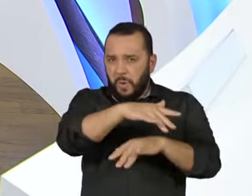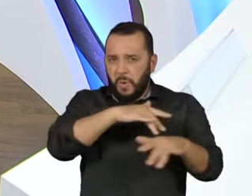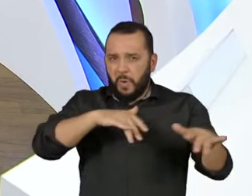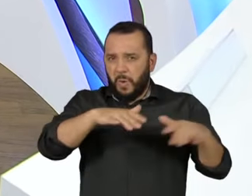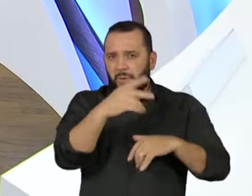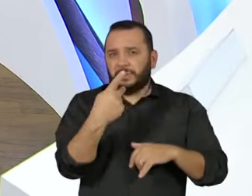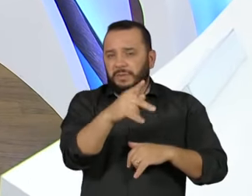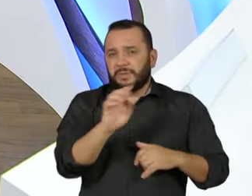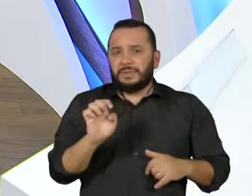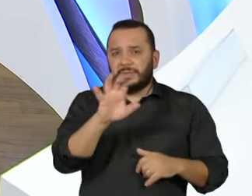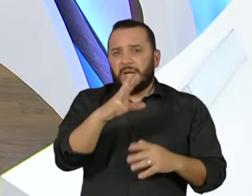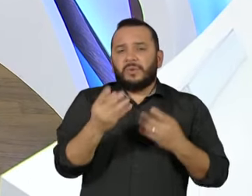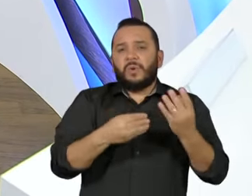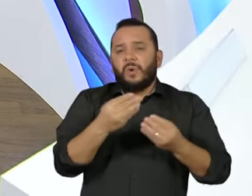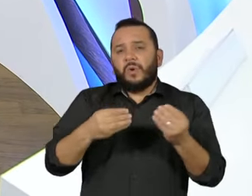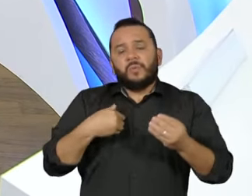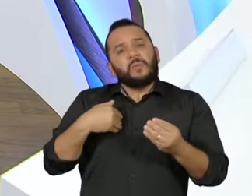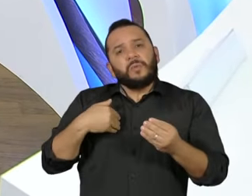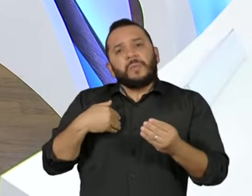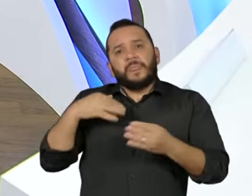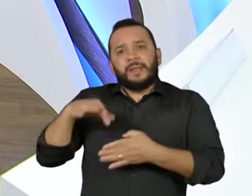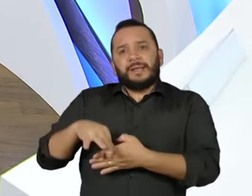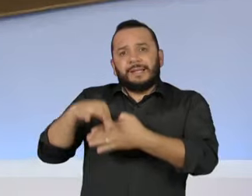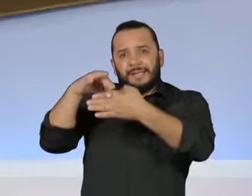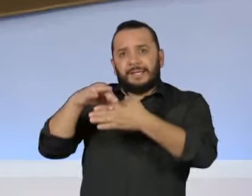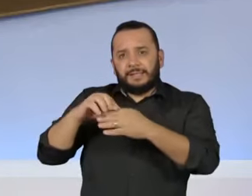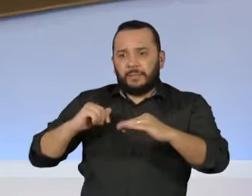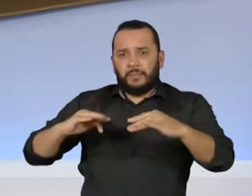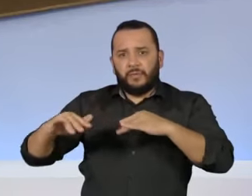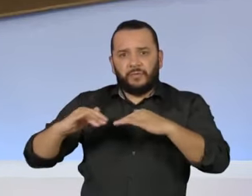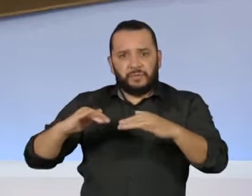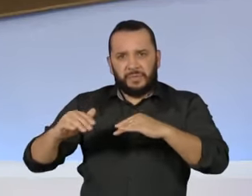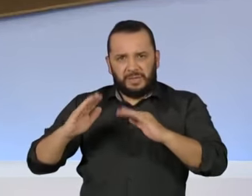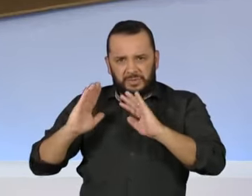risco de lideranças associadas a movimentos ilegais,